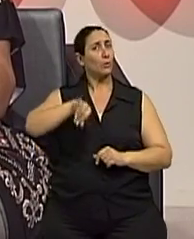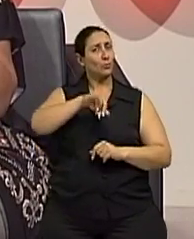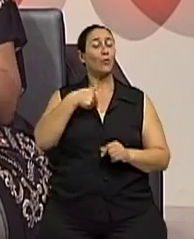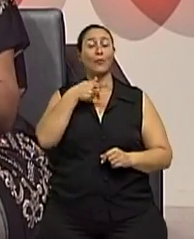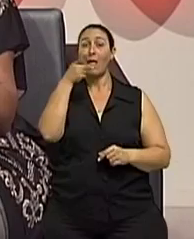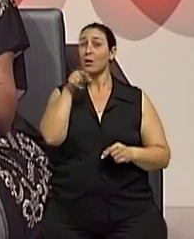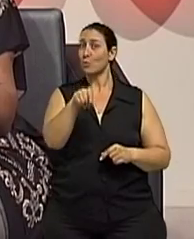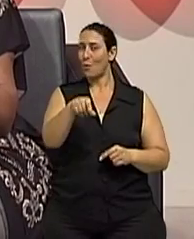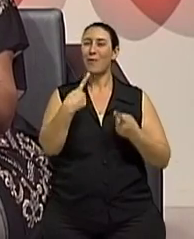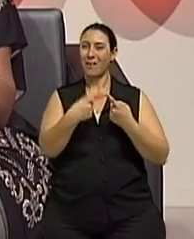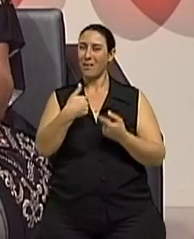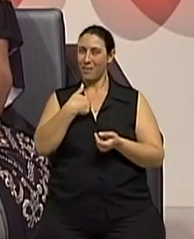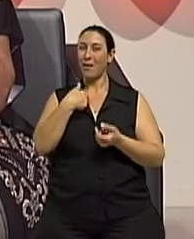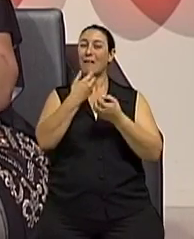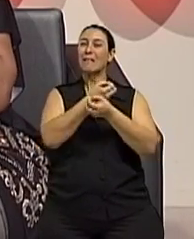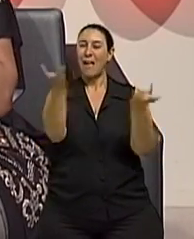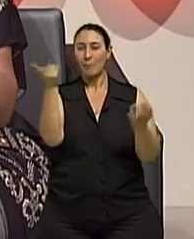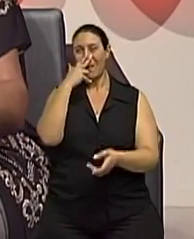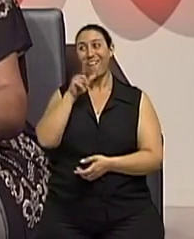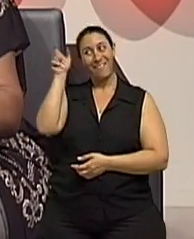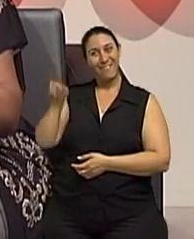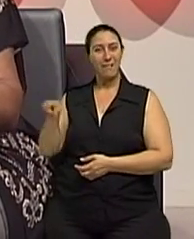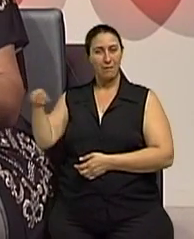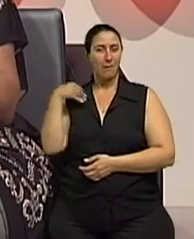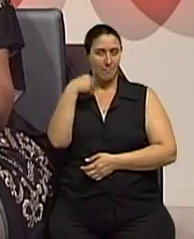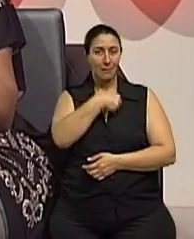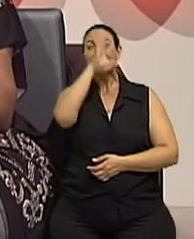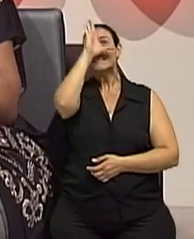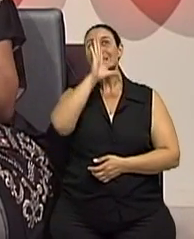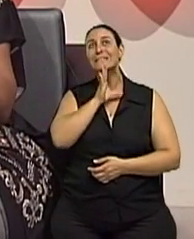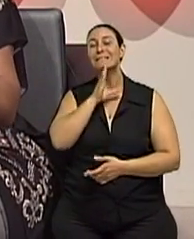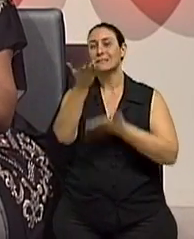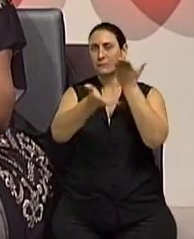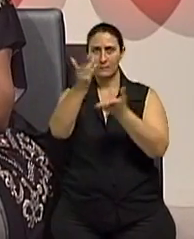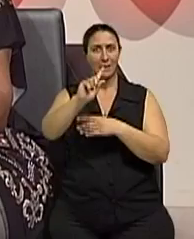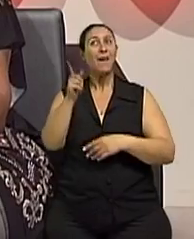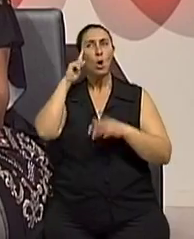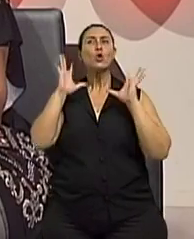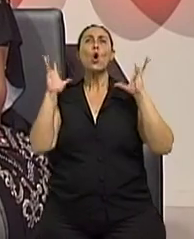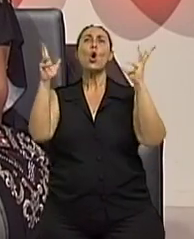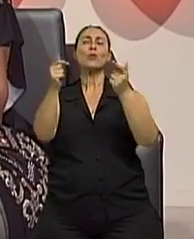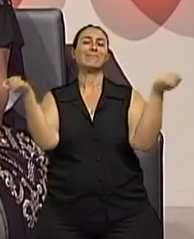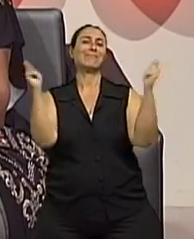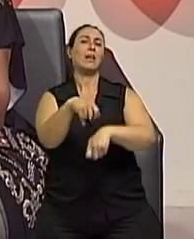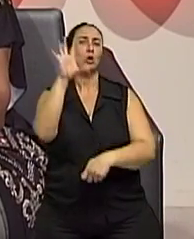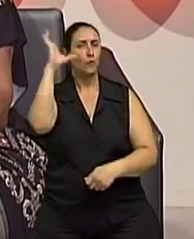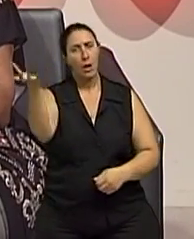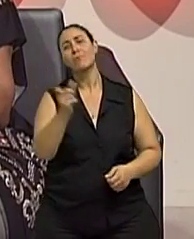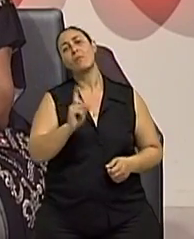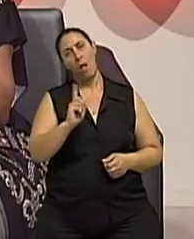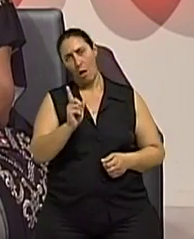porque aqui a gente não está dando consulta, a gente não está dizendo que os casos são todos resolvíveis ou todos para